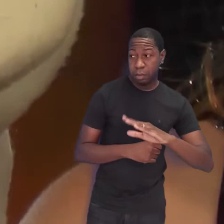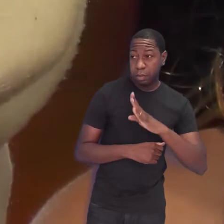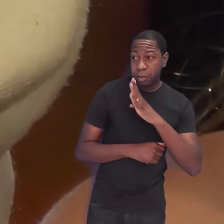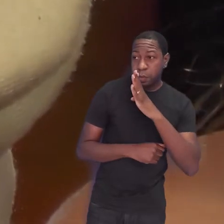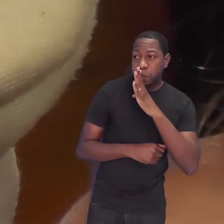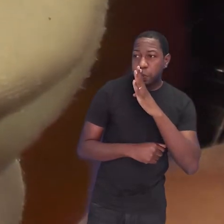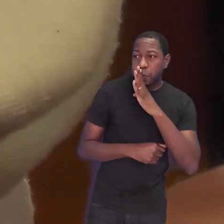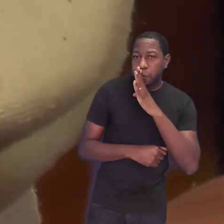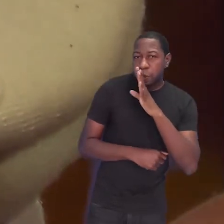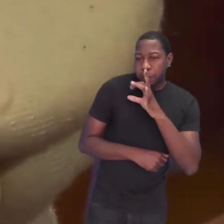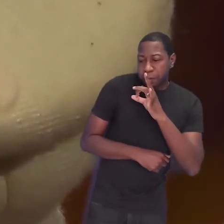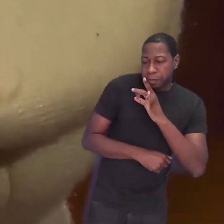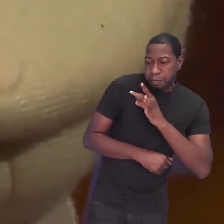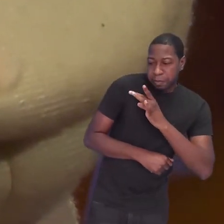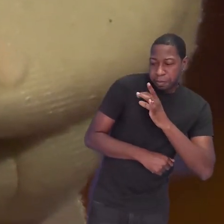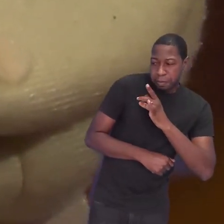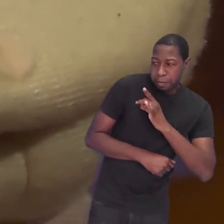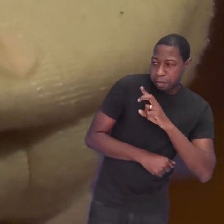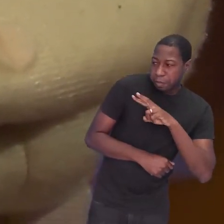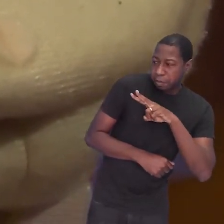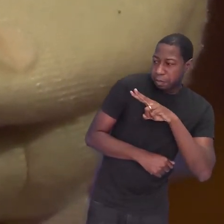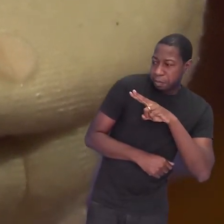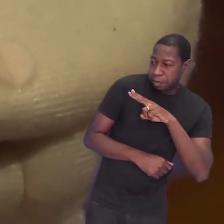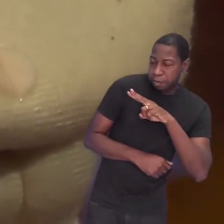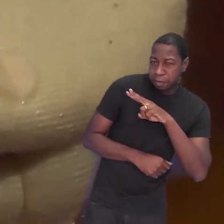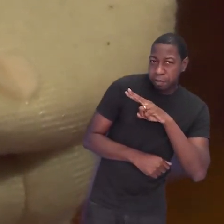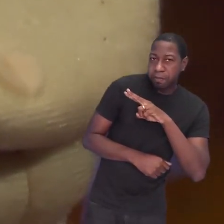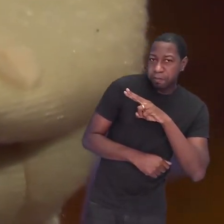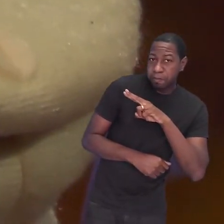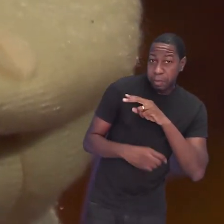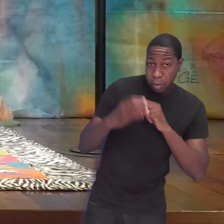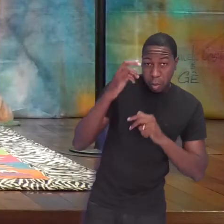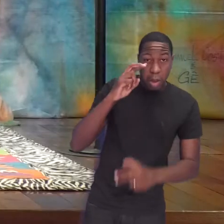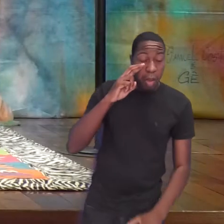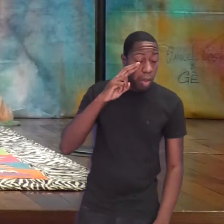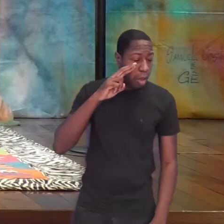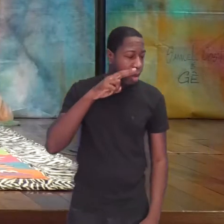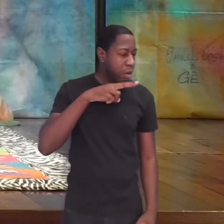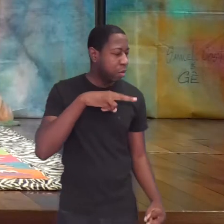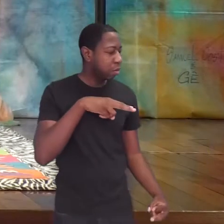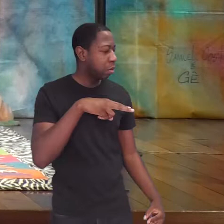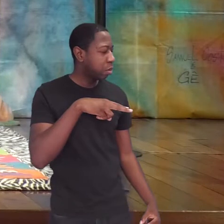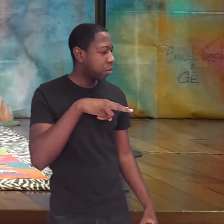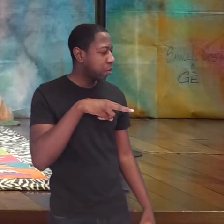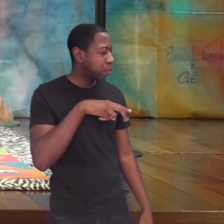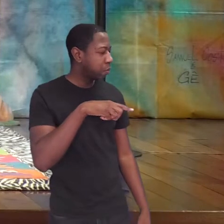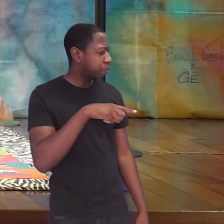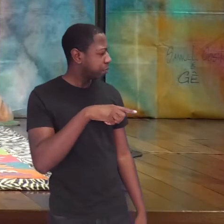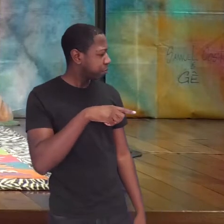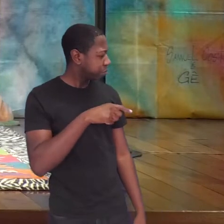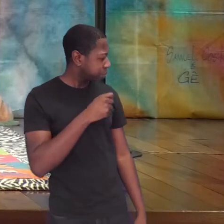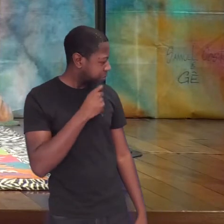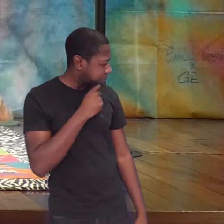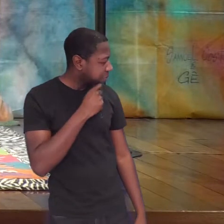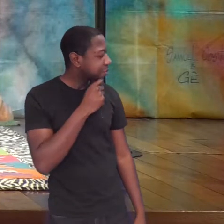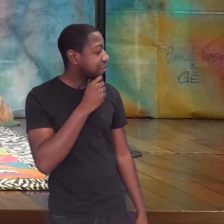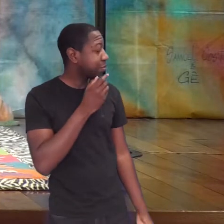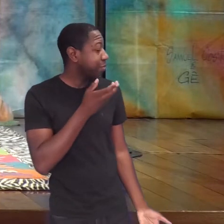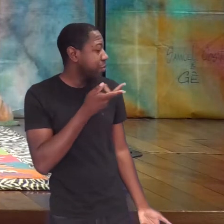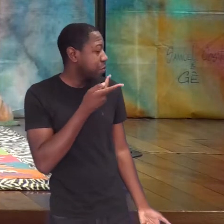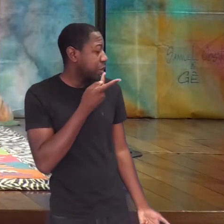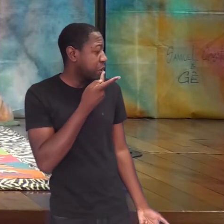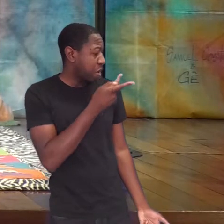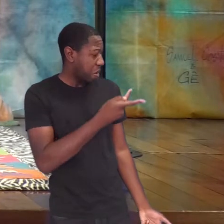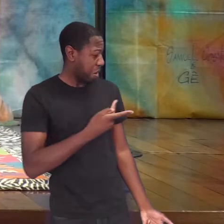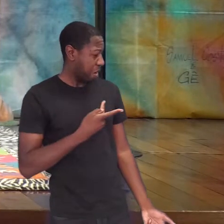O rei olhou para a criança e disse, vamos, diga